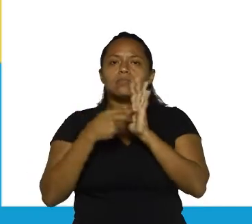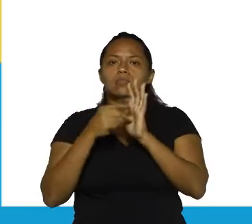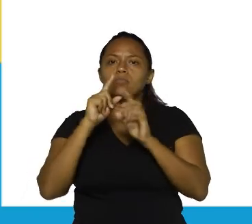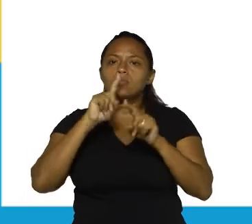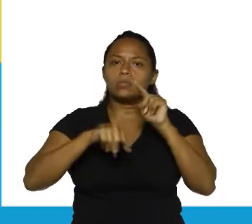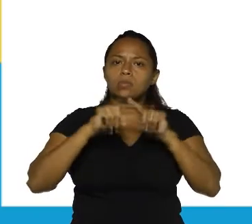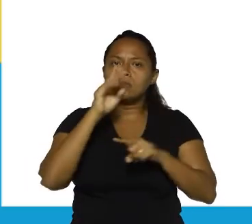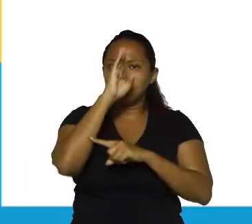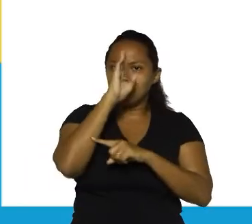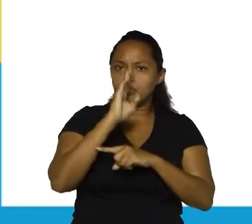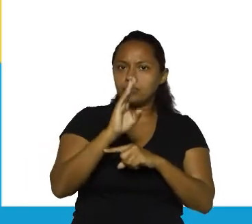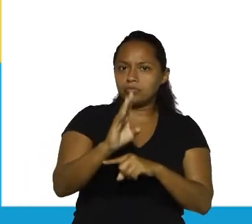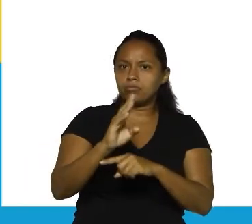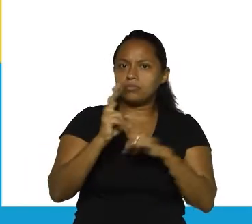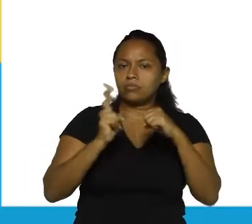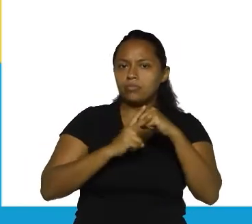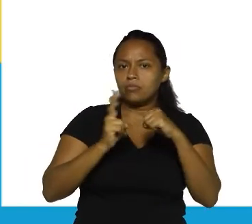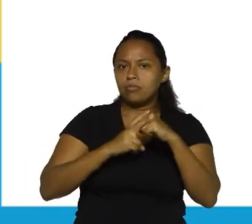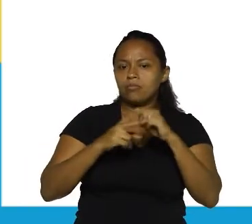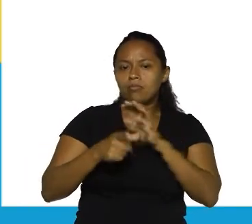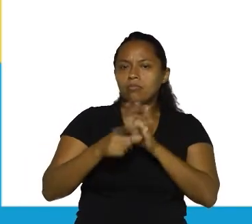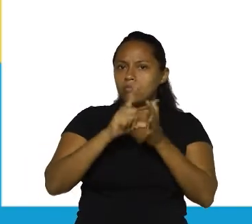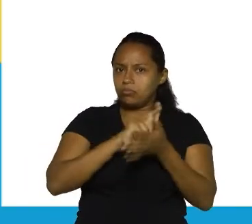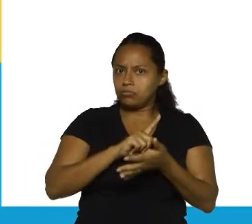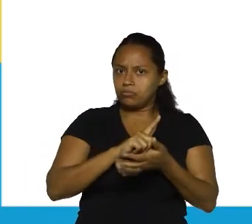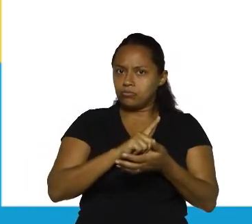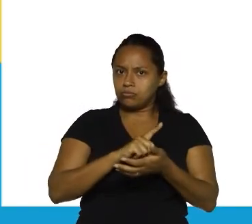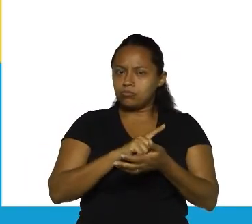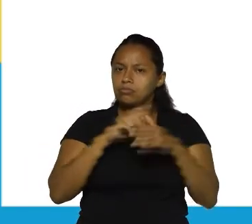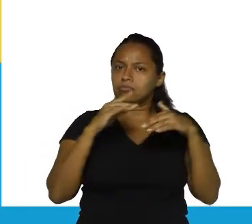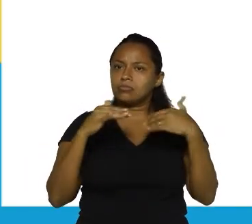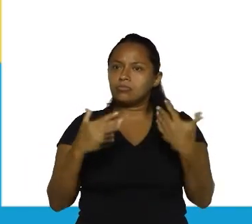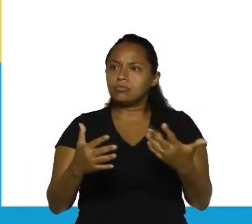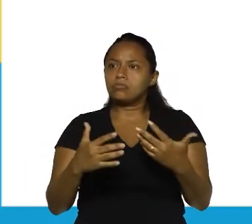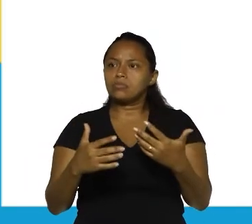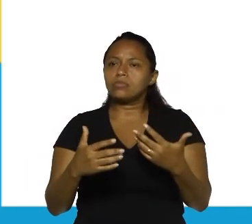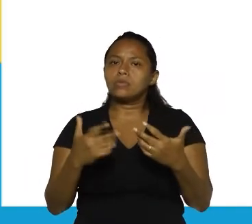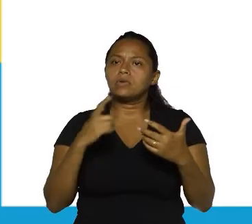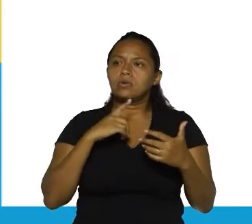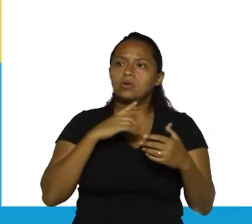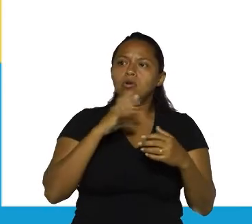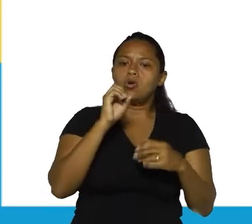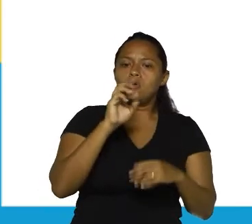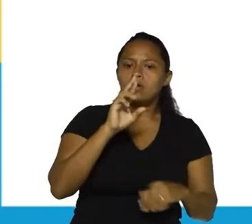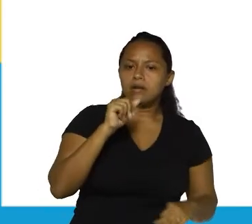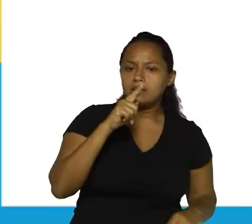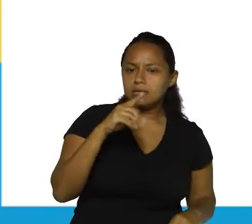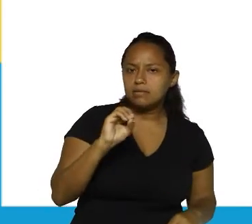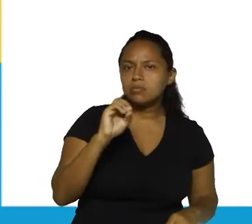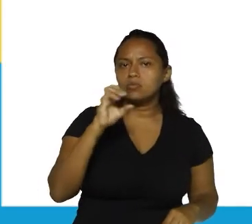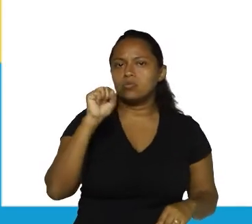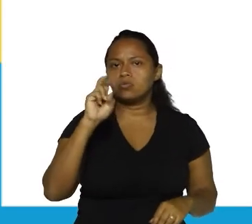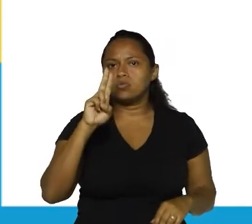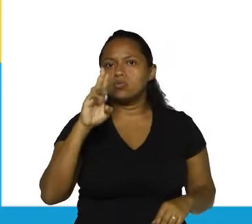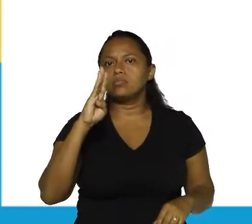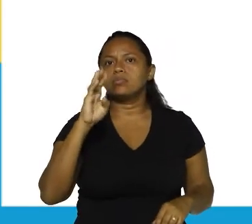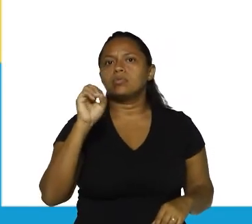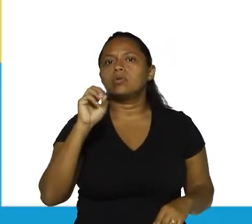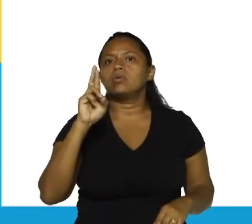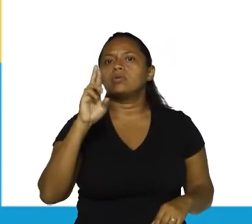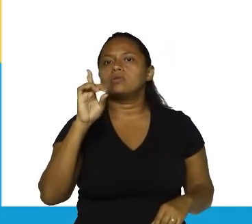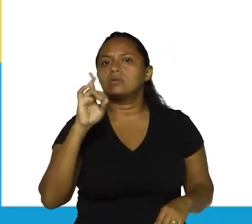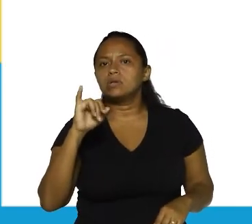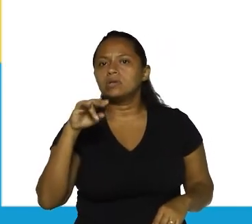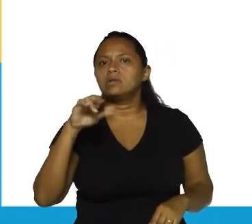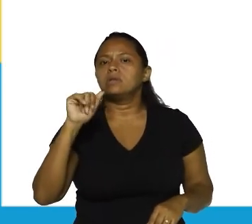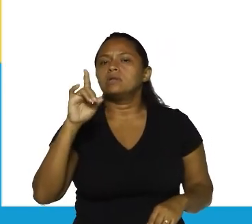objeto direto do verbo anterior. Nesse caso, nós temos oração subordinada, né? A oração principal é